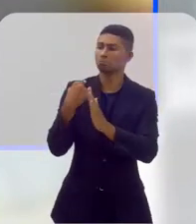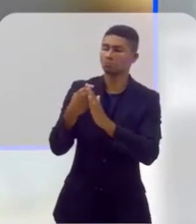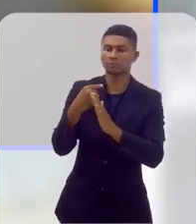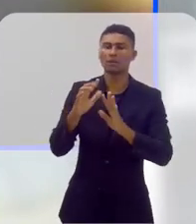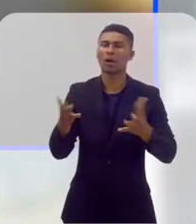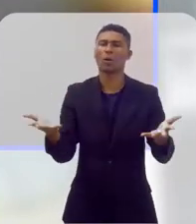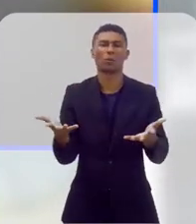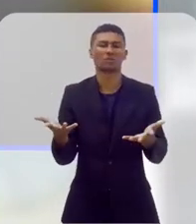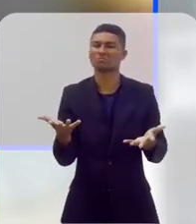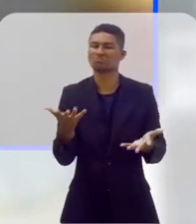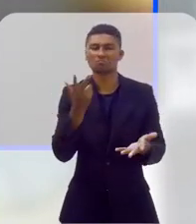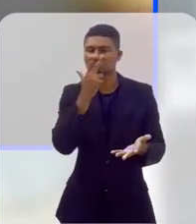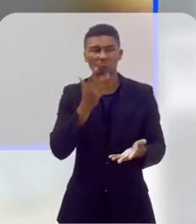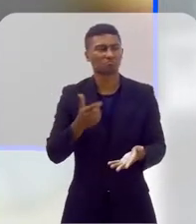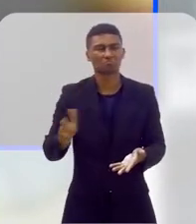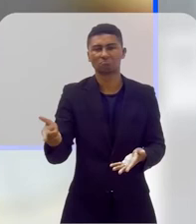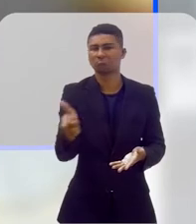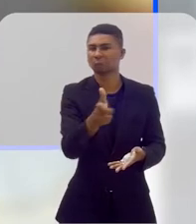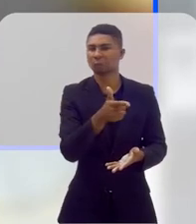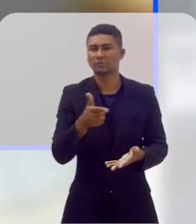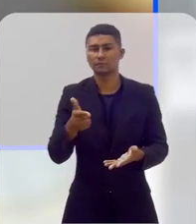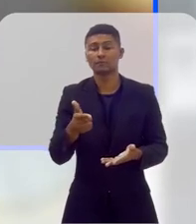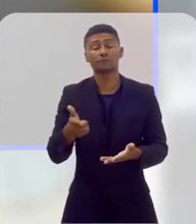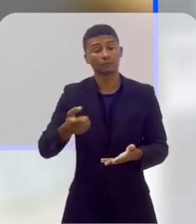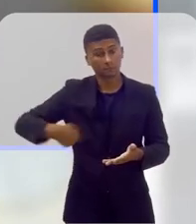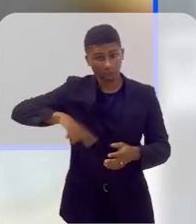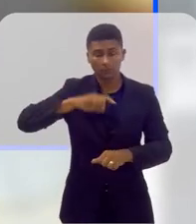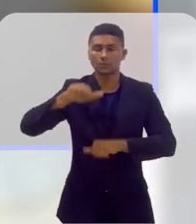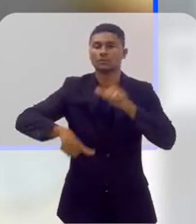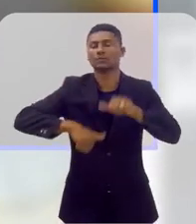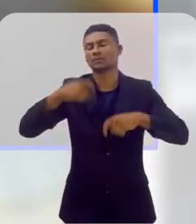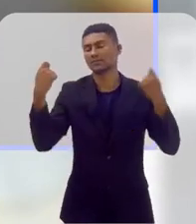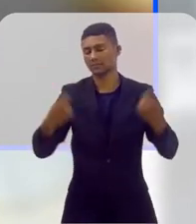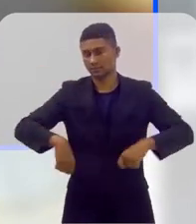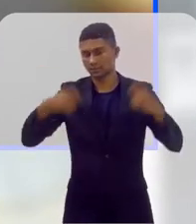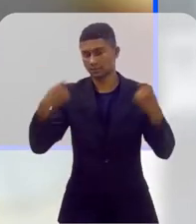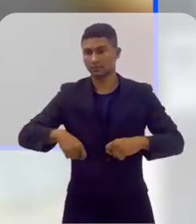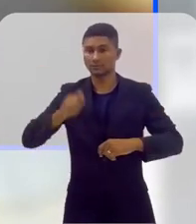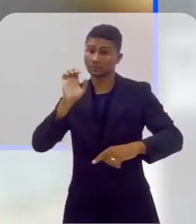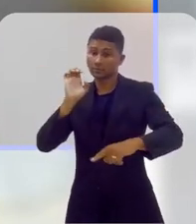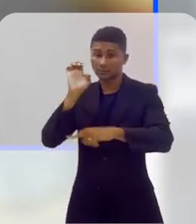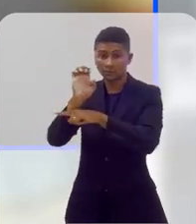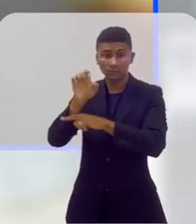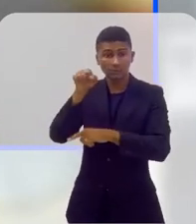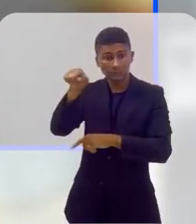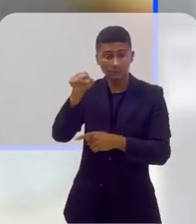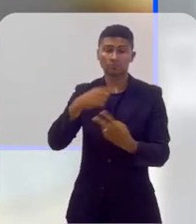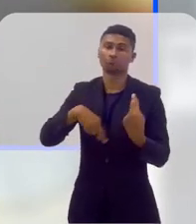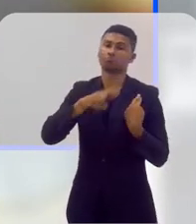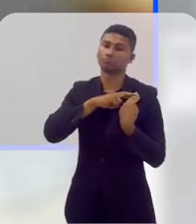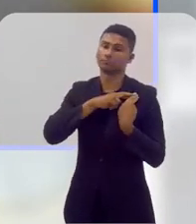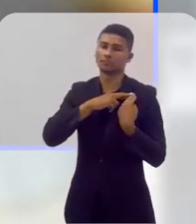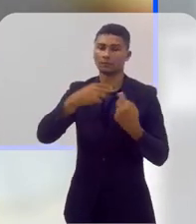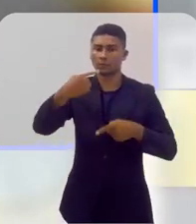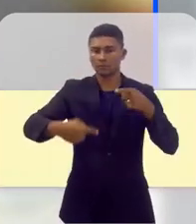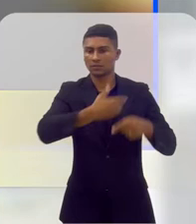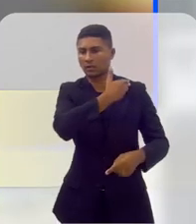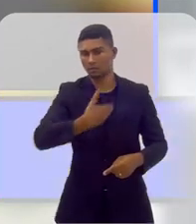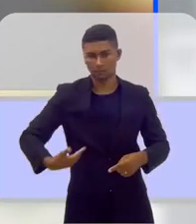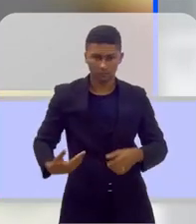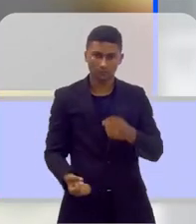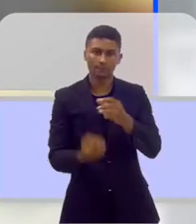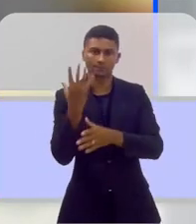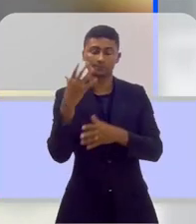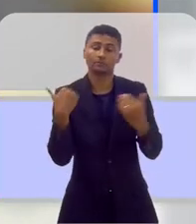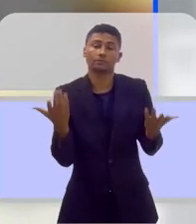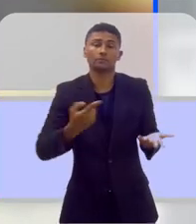miserabilidade. E a gente tem que mudar isso. O Estado tem uma função, desenvolver políticas públicas. Por isso a gente fala